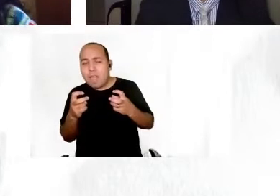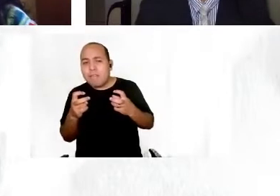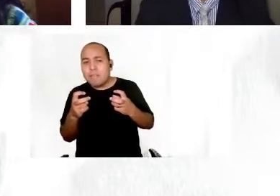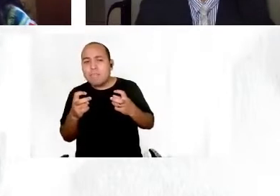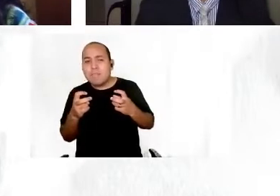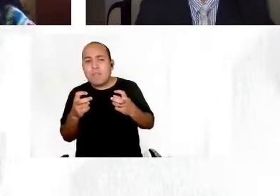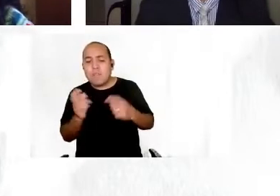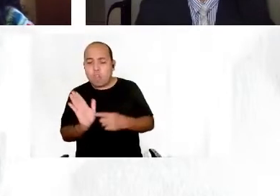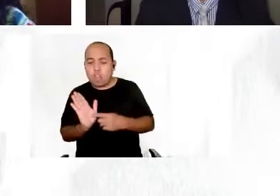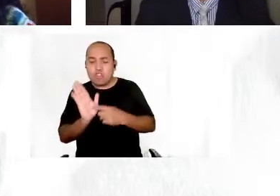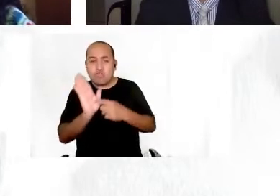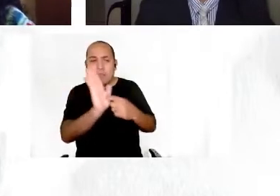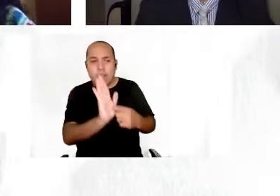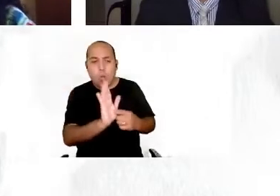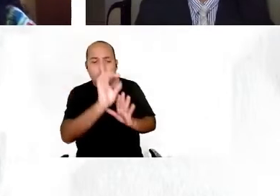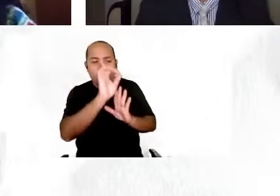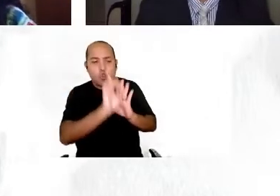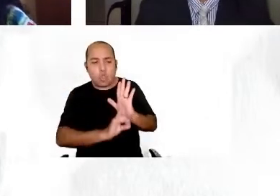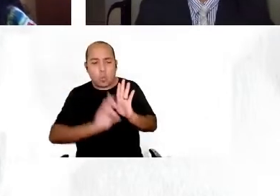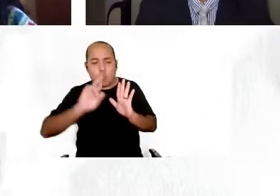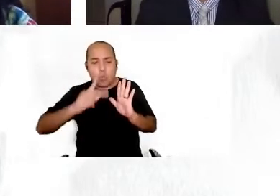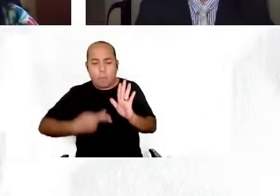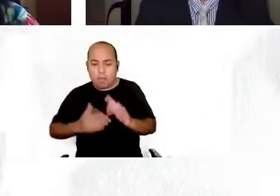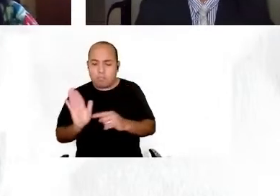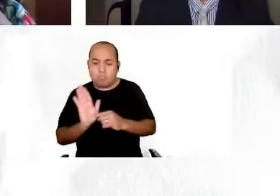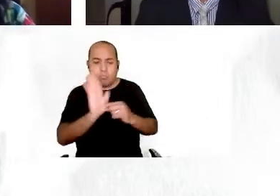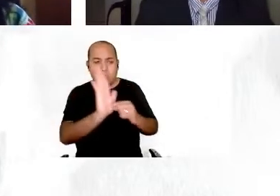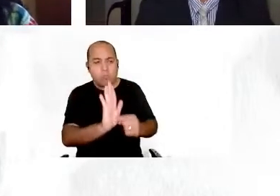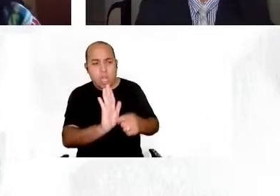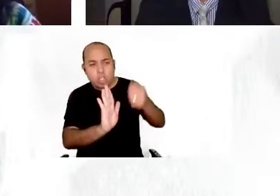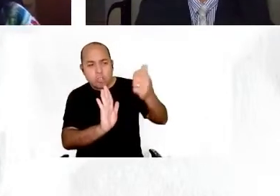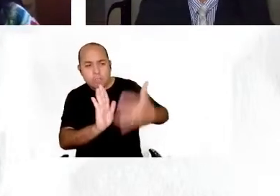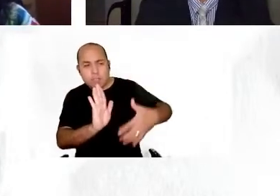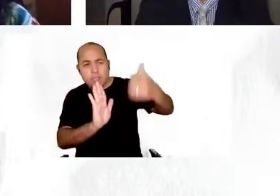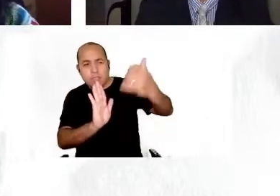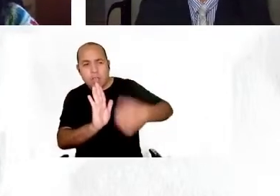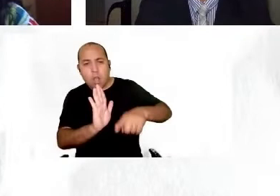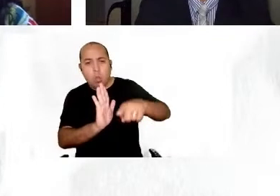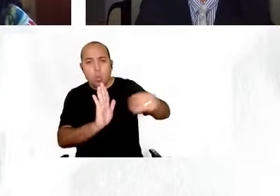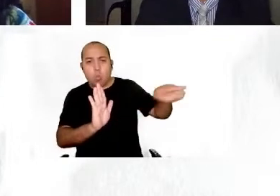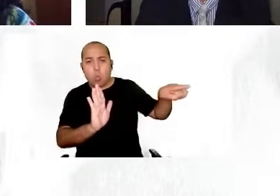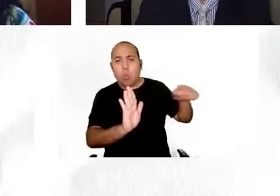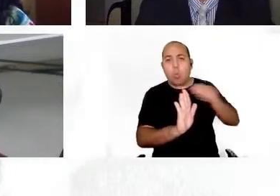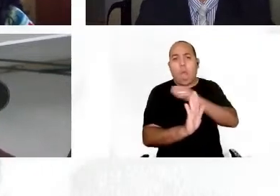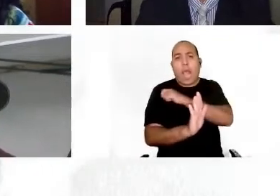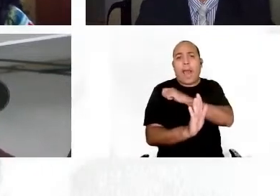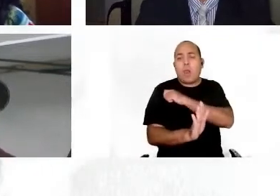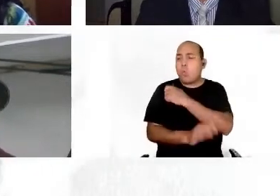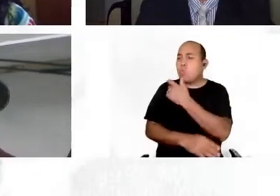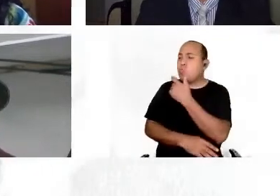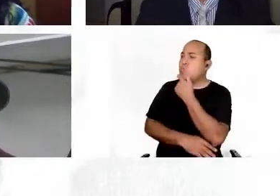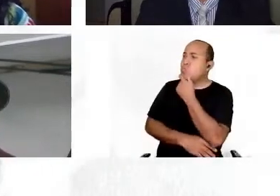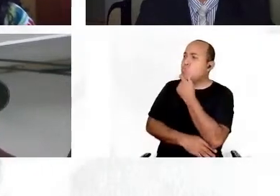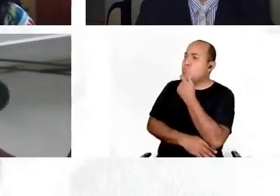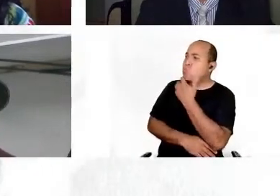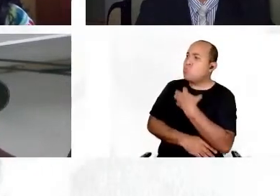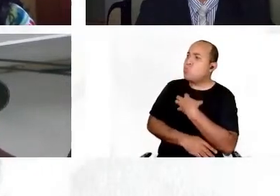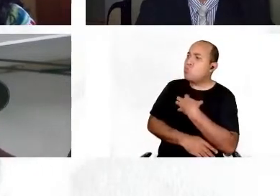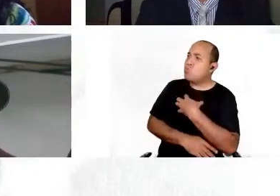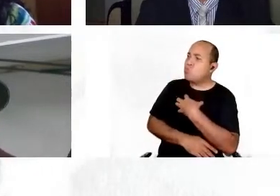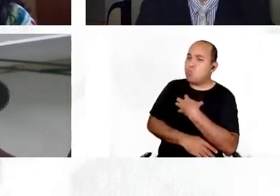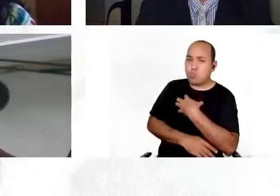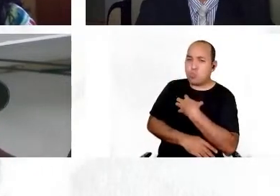direitos humanos pelos estudantes? Quando vocês abordam em sala de aula, como que tem sido a recepção